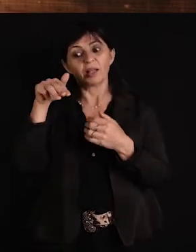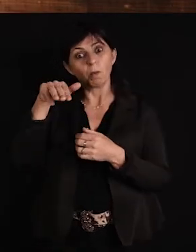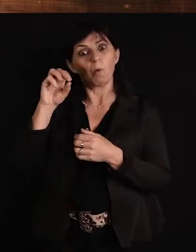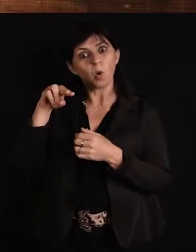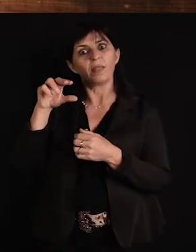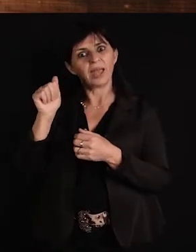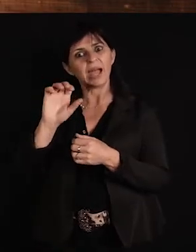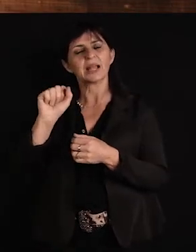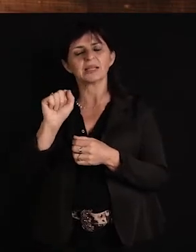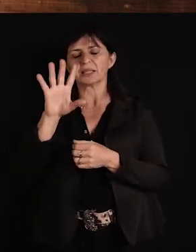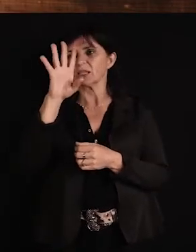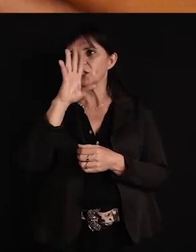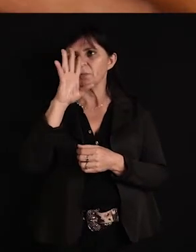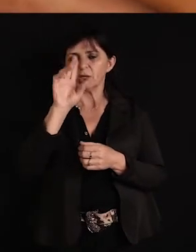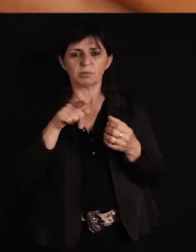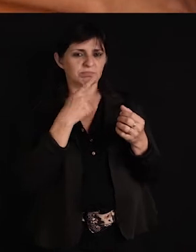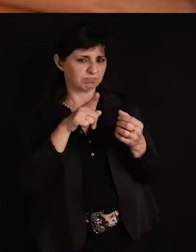essa música, por isso que escolhi ela.